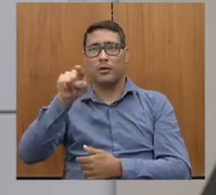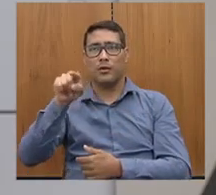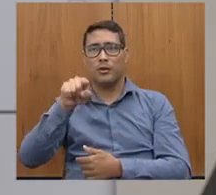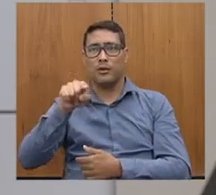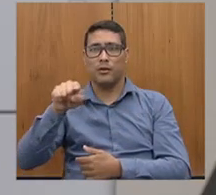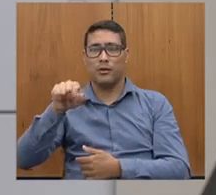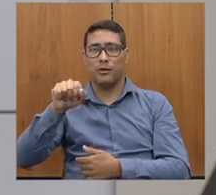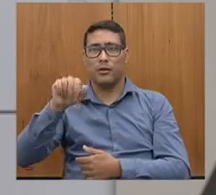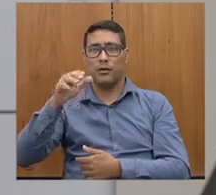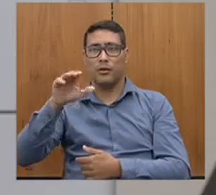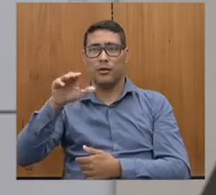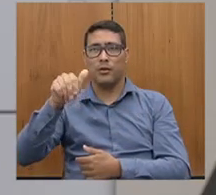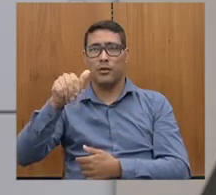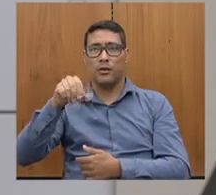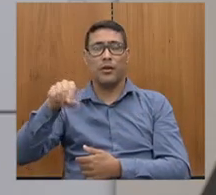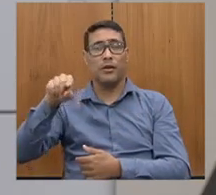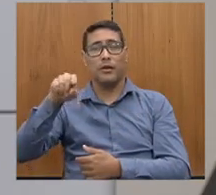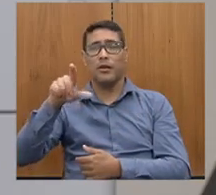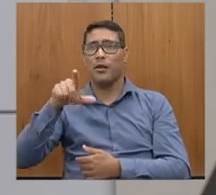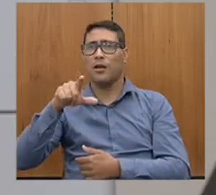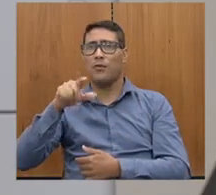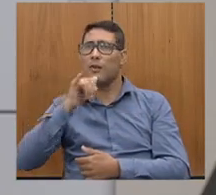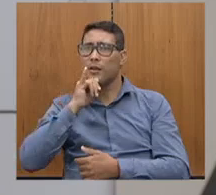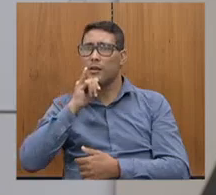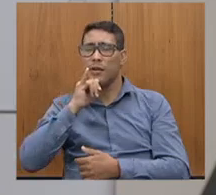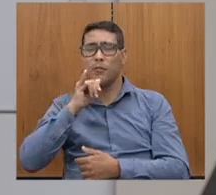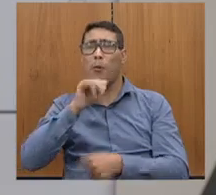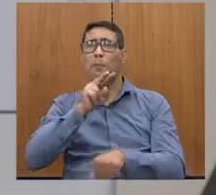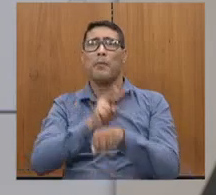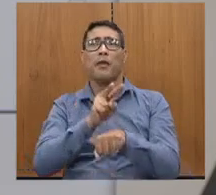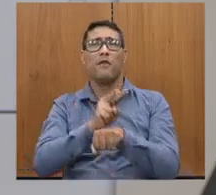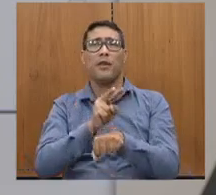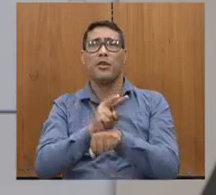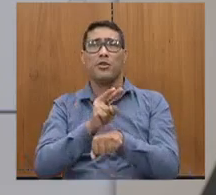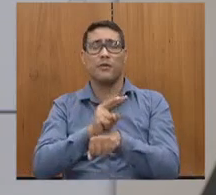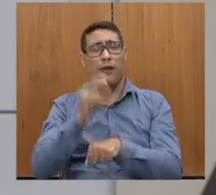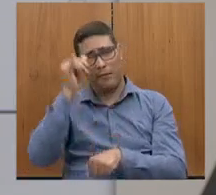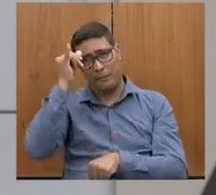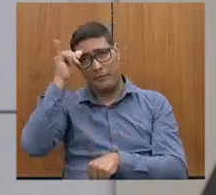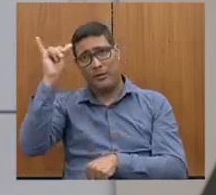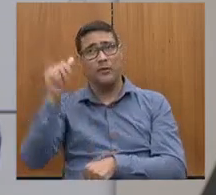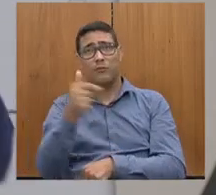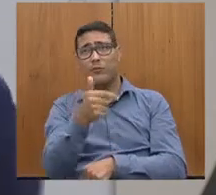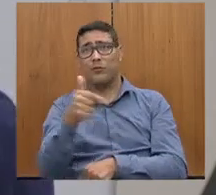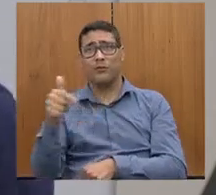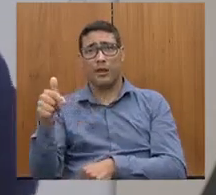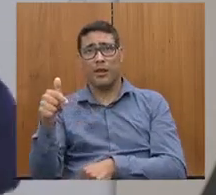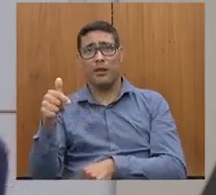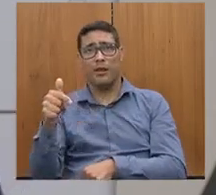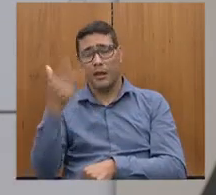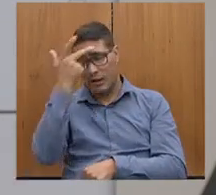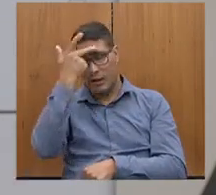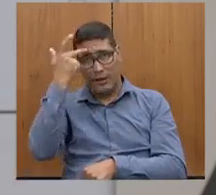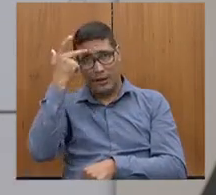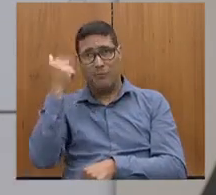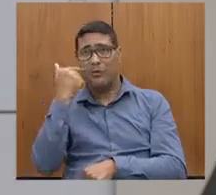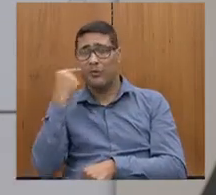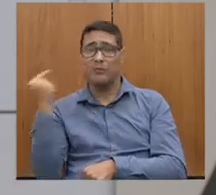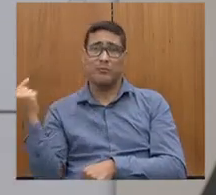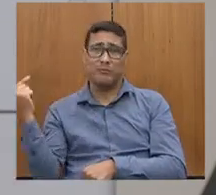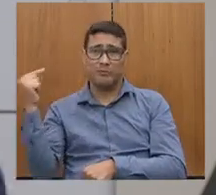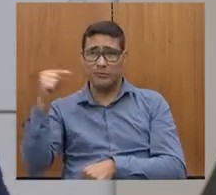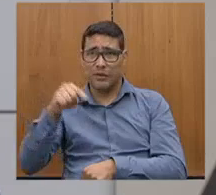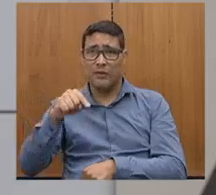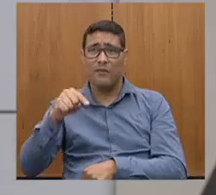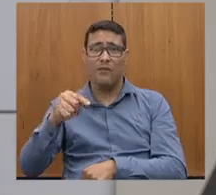bem realmente preventiva mesmo. São cones, cones, o pessoal vem a 200, cento de tantos por hora, porque ali a estrada